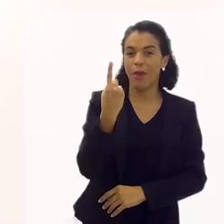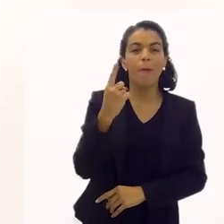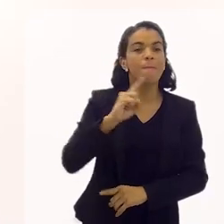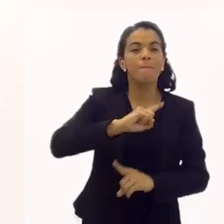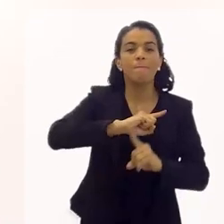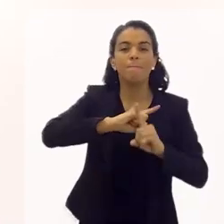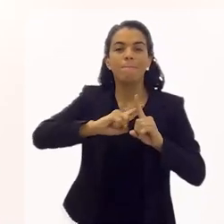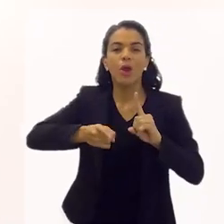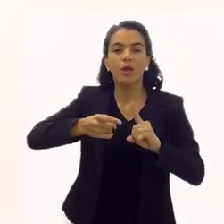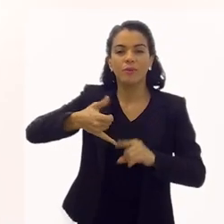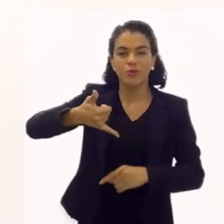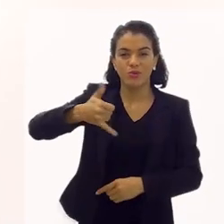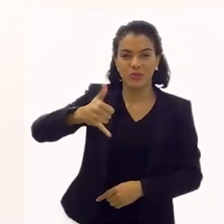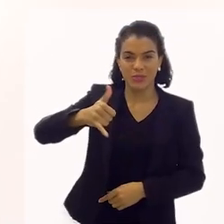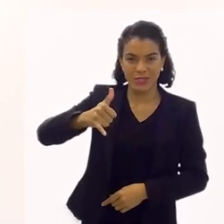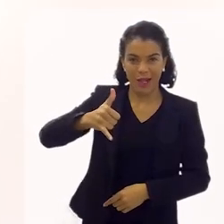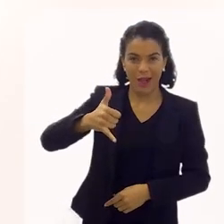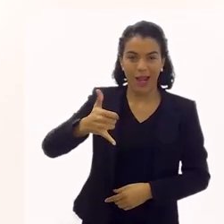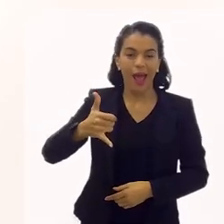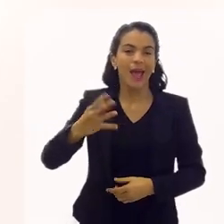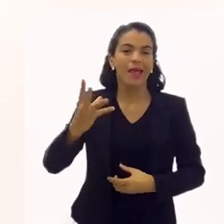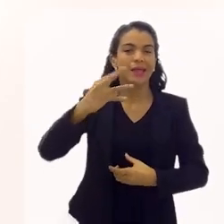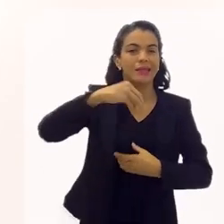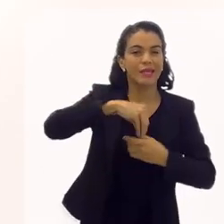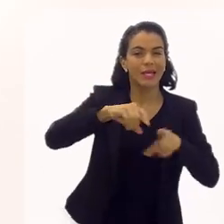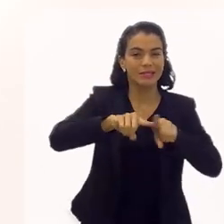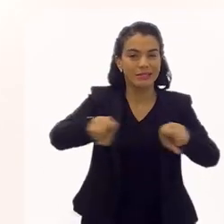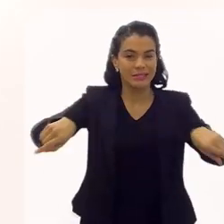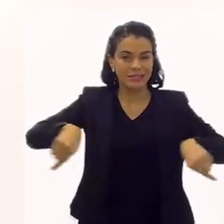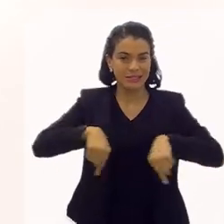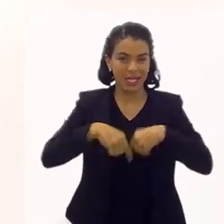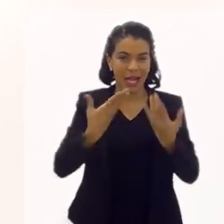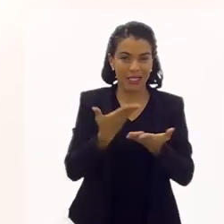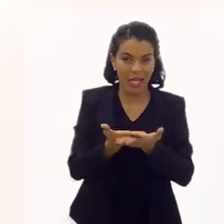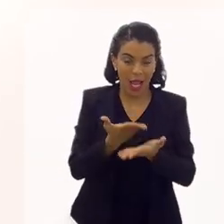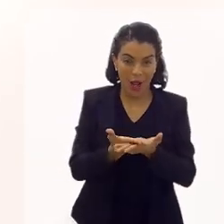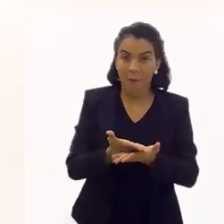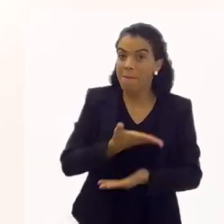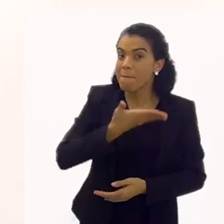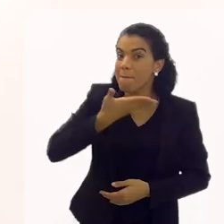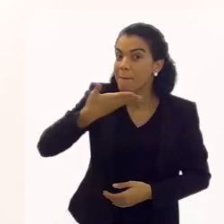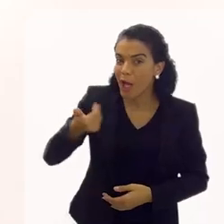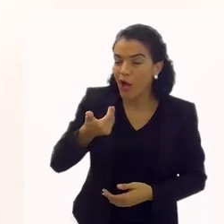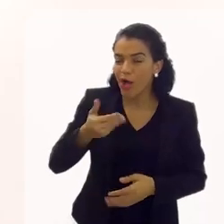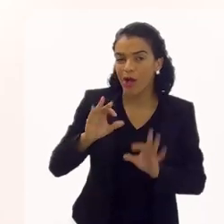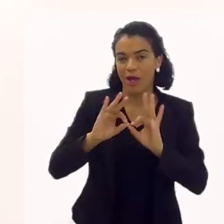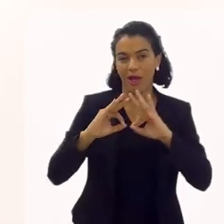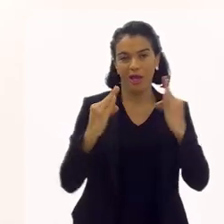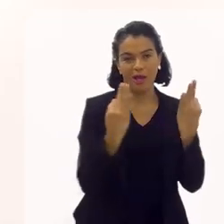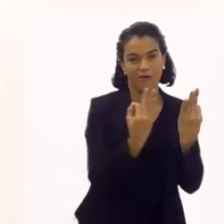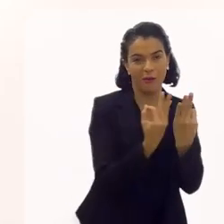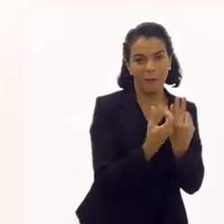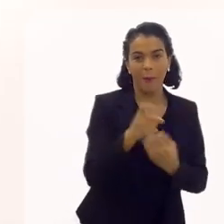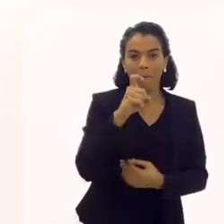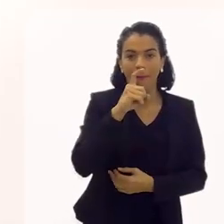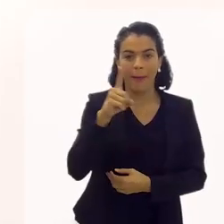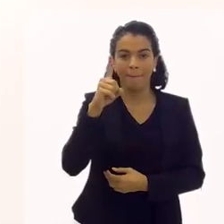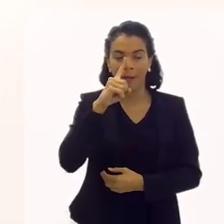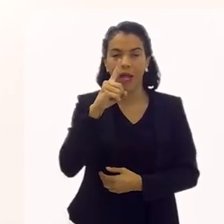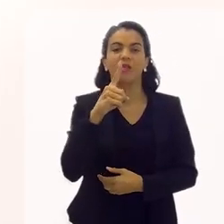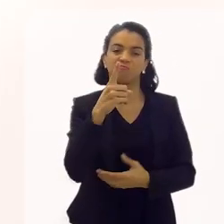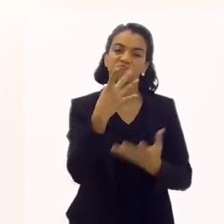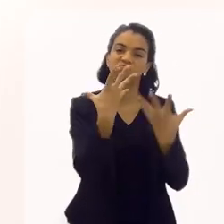foi proibido os celulares nas escolas, dentro da sala de aula. E o melhor, as famílias e os pais